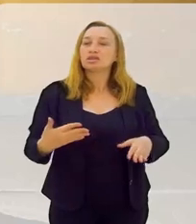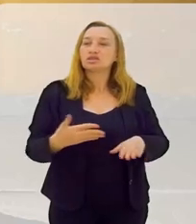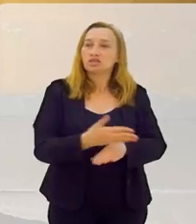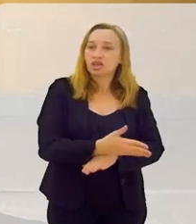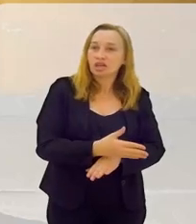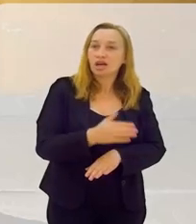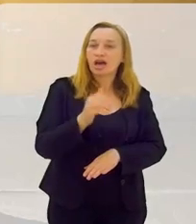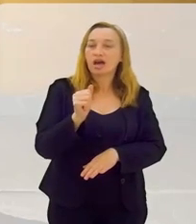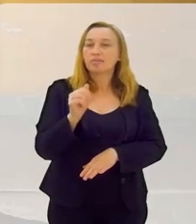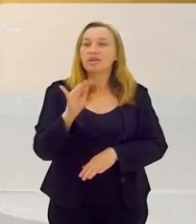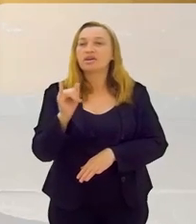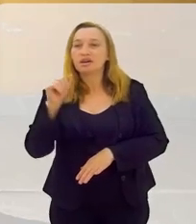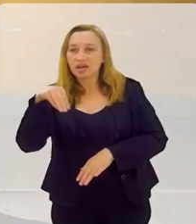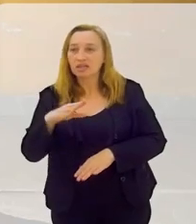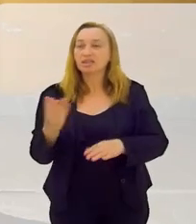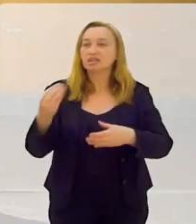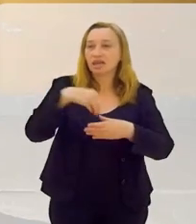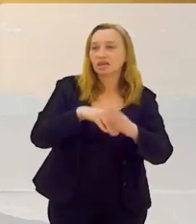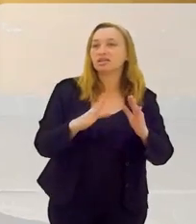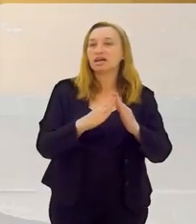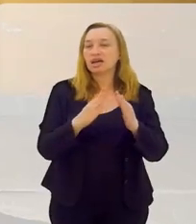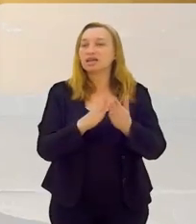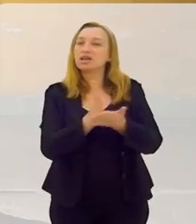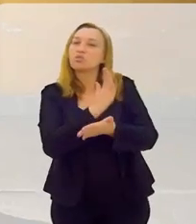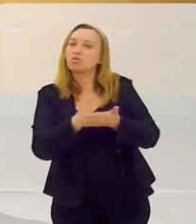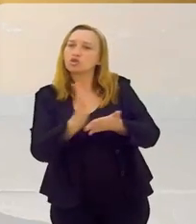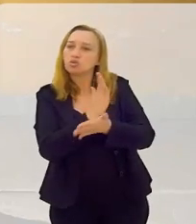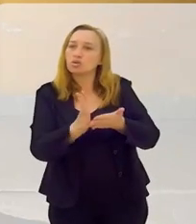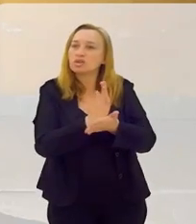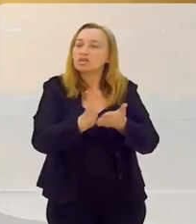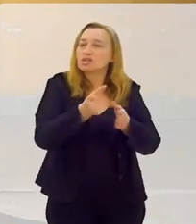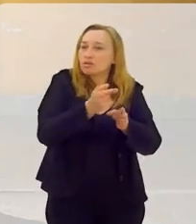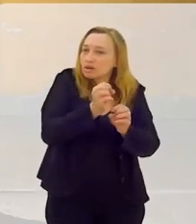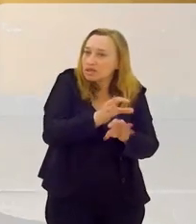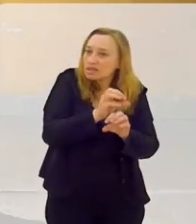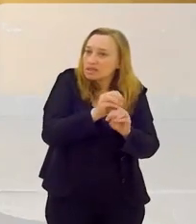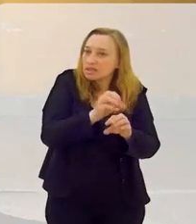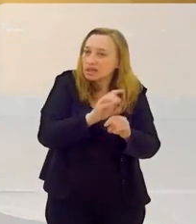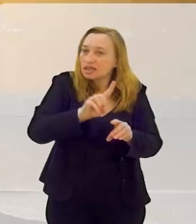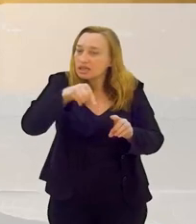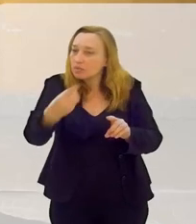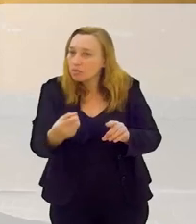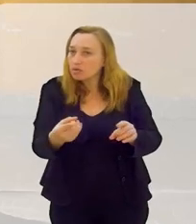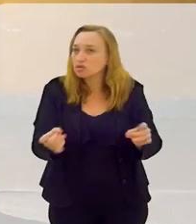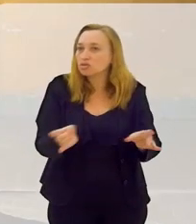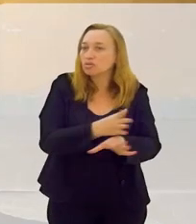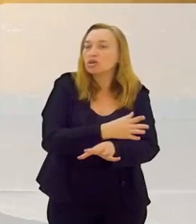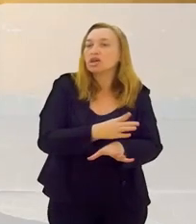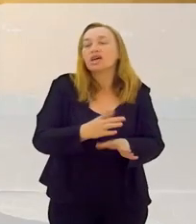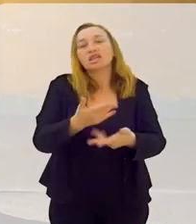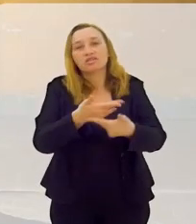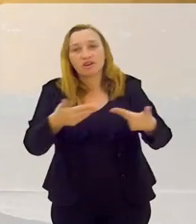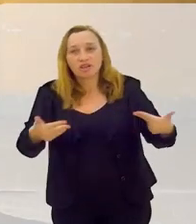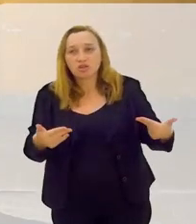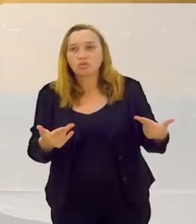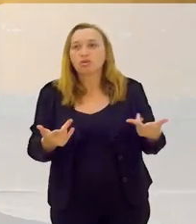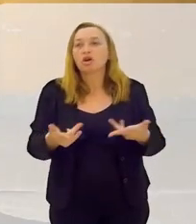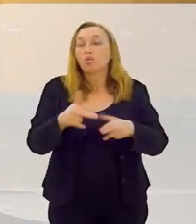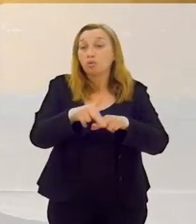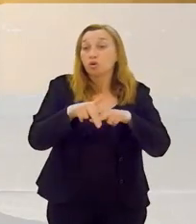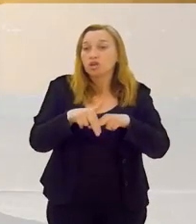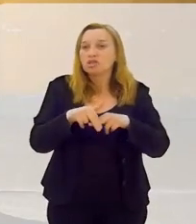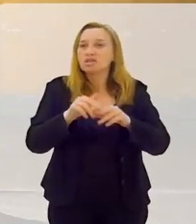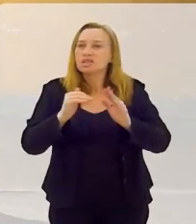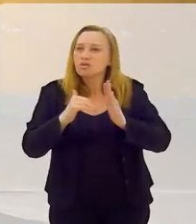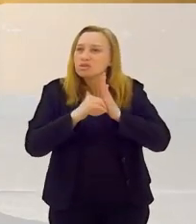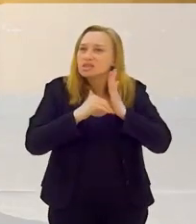vem de abiança, fica dentro da casa, algumas coisas só são passadas depois que realmente elas são feitas. Porque tem muita coisa, por isso que